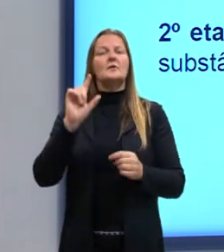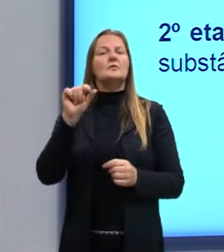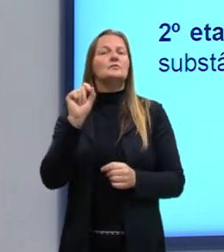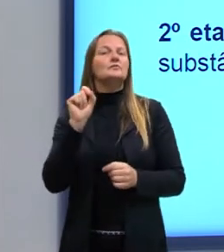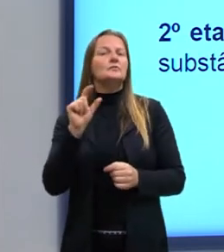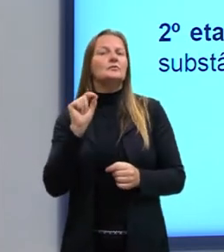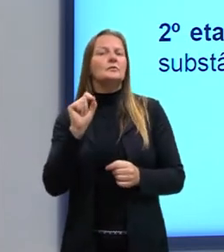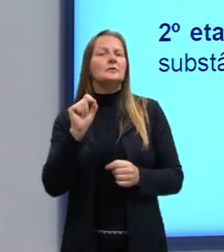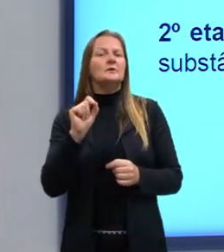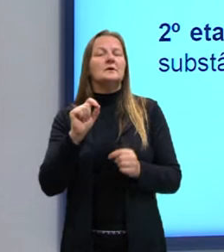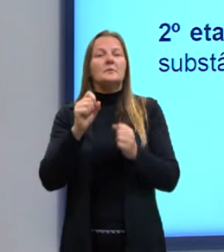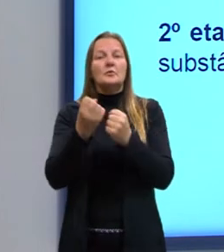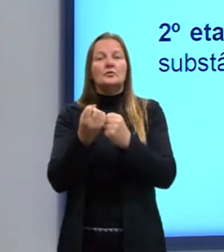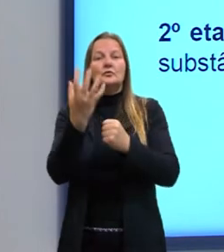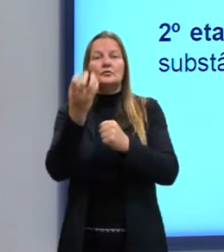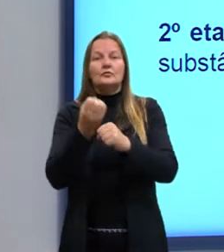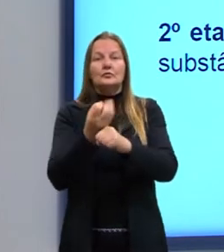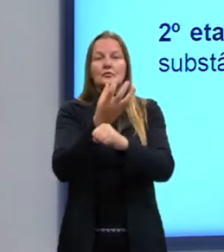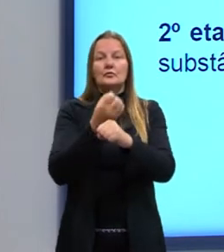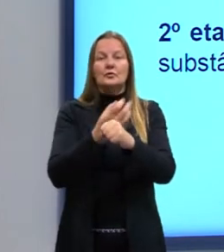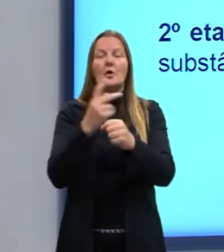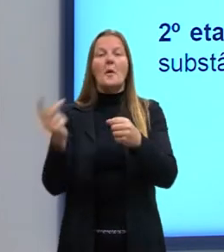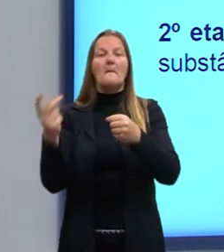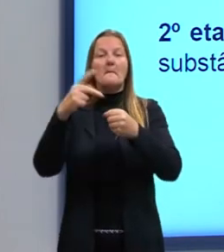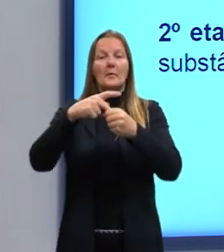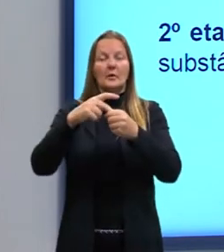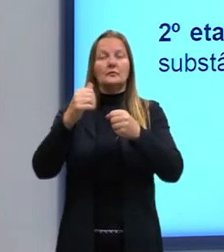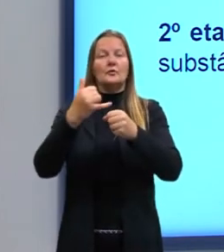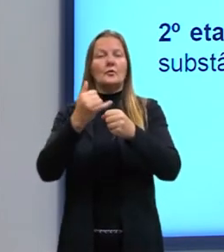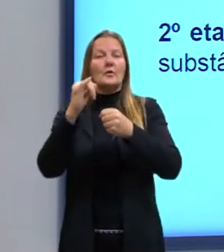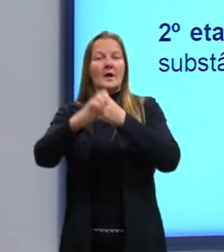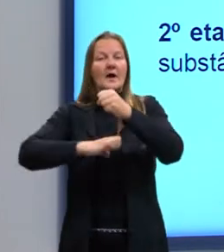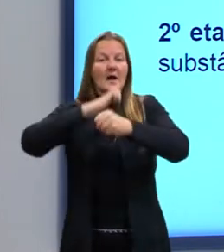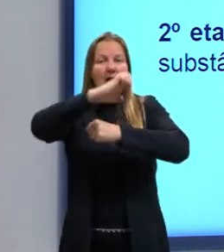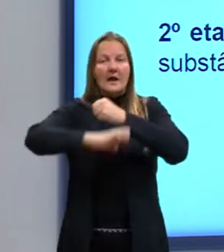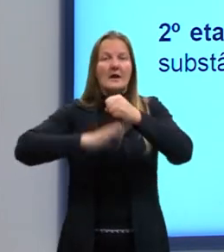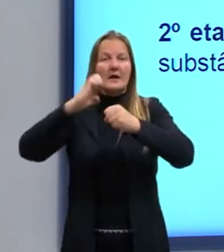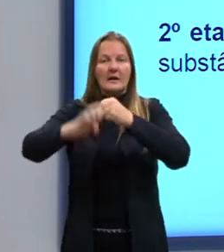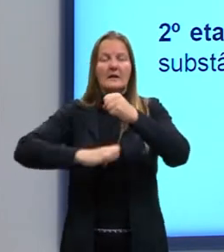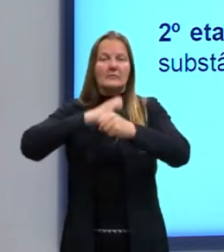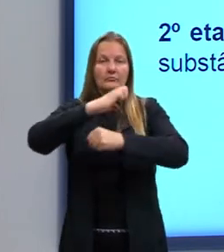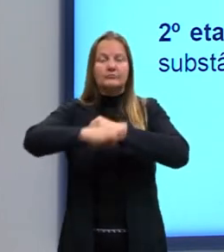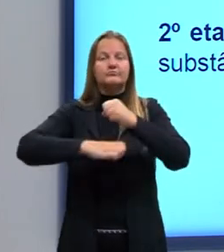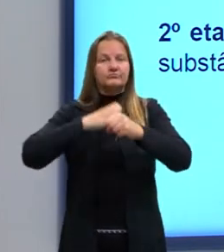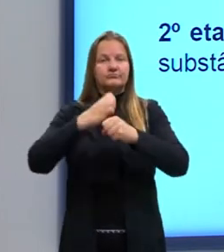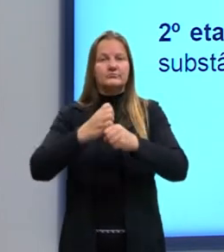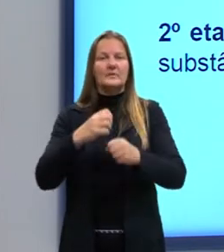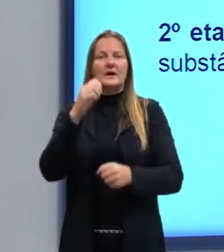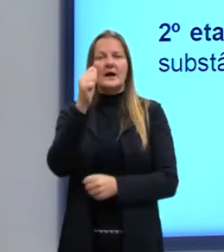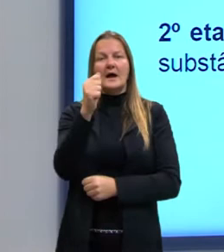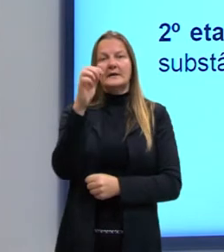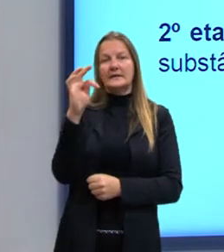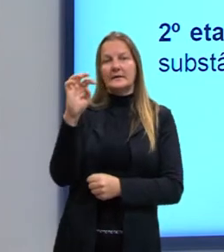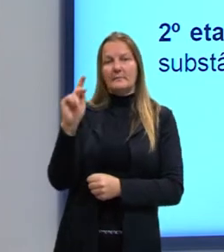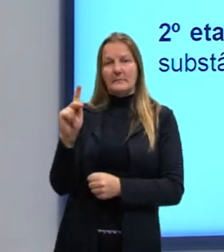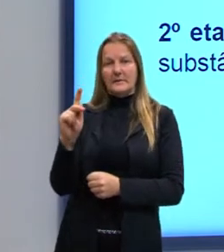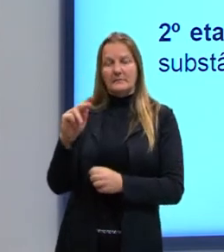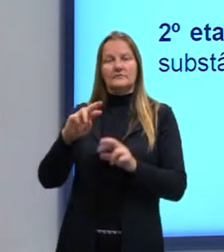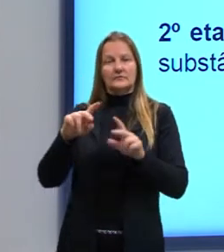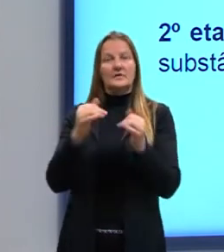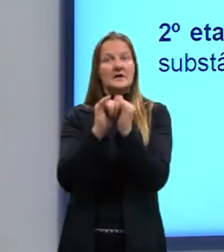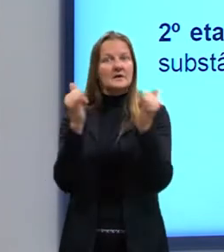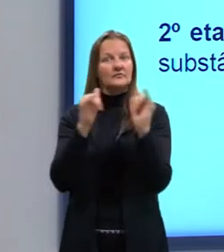promoverá a liberação de prótons em elétrons e a formação de NADP e ATP, a formação de energia.